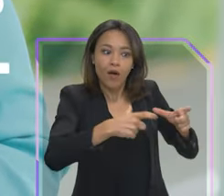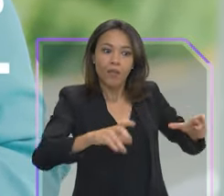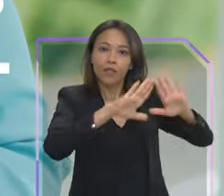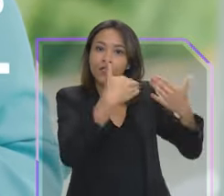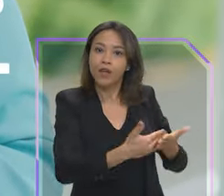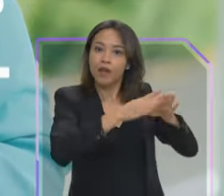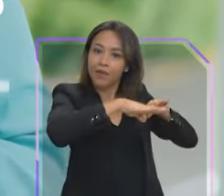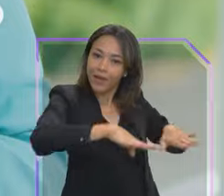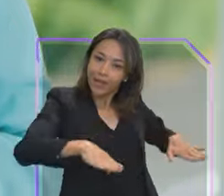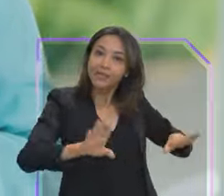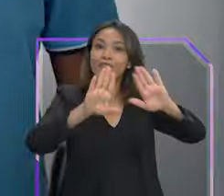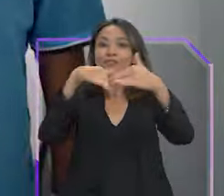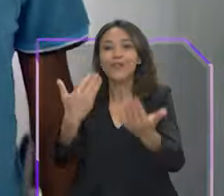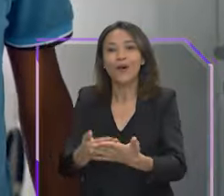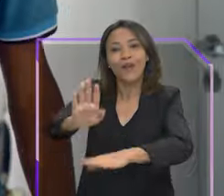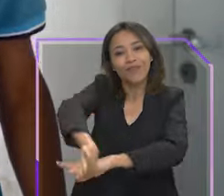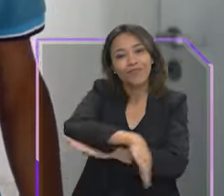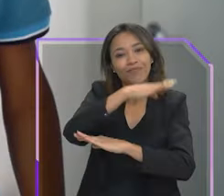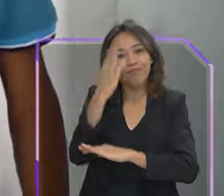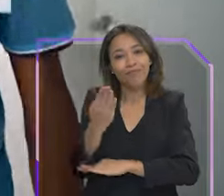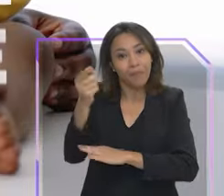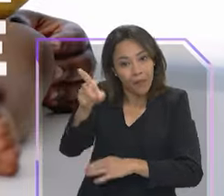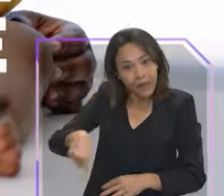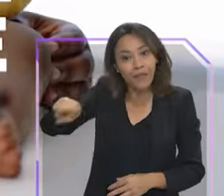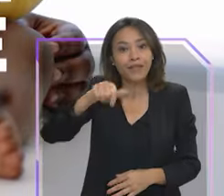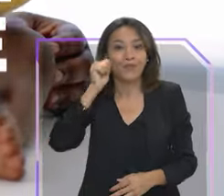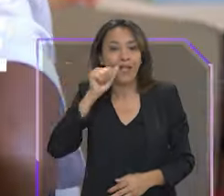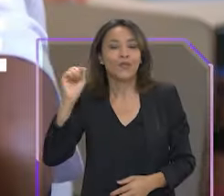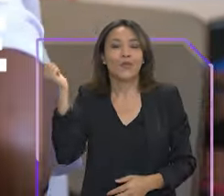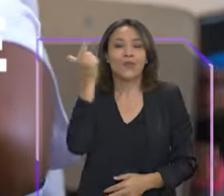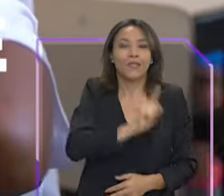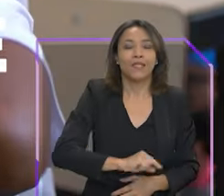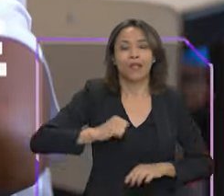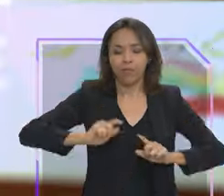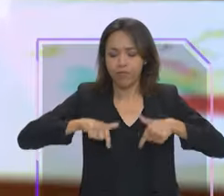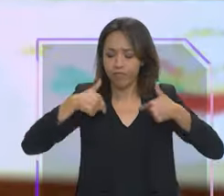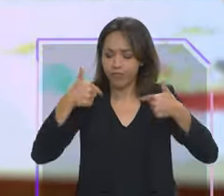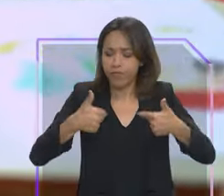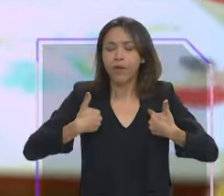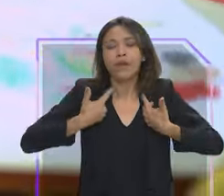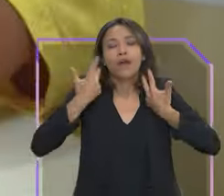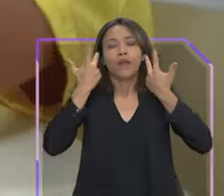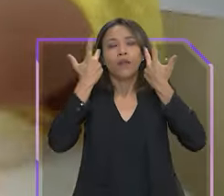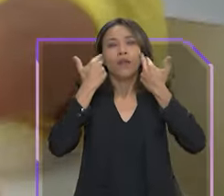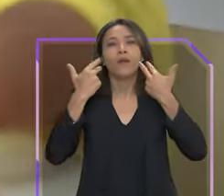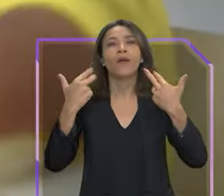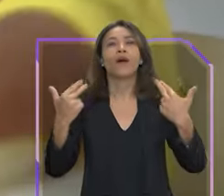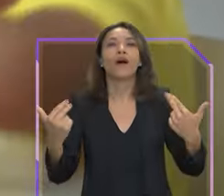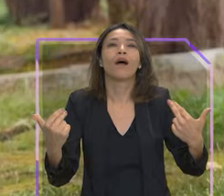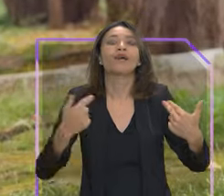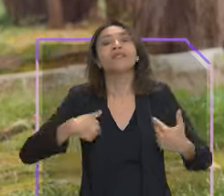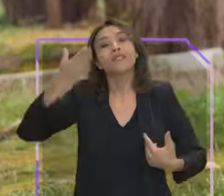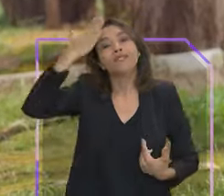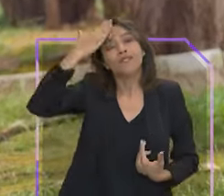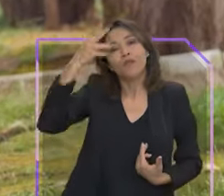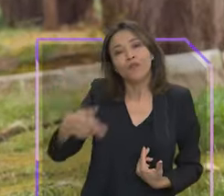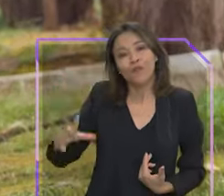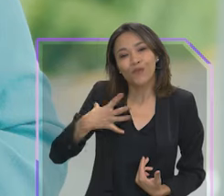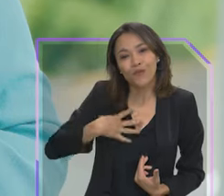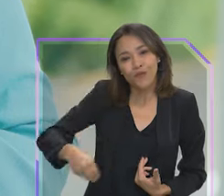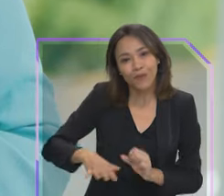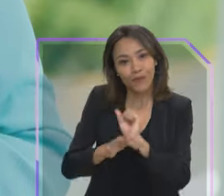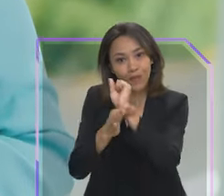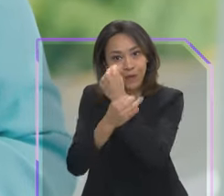escola em tempo integral. Para que as mulheres possam trabalhar com tranquilidade, sabendo que seus filhos estarão em segurança o dia